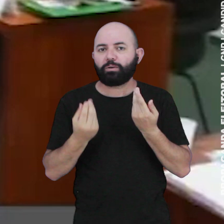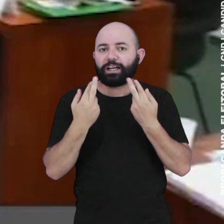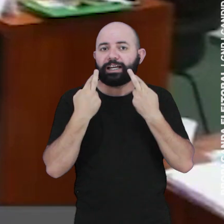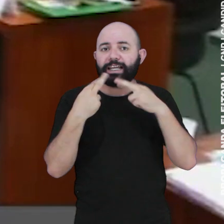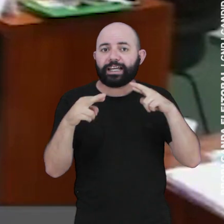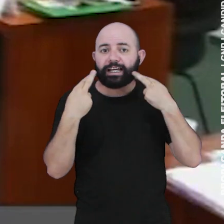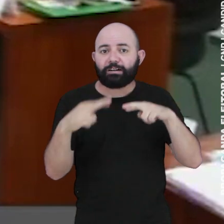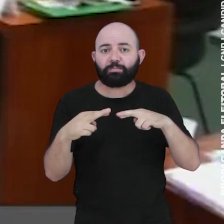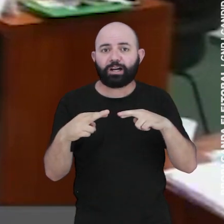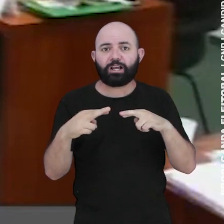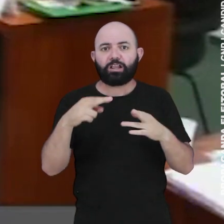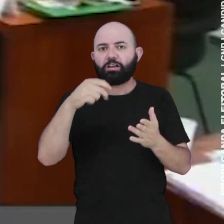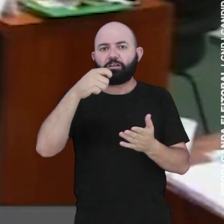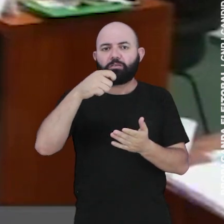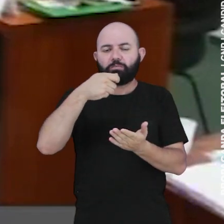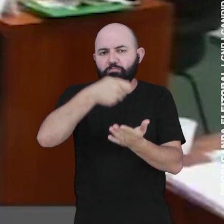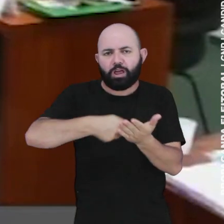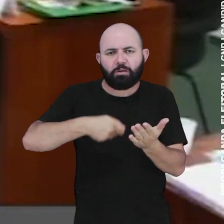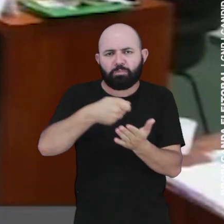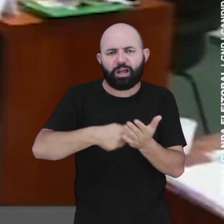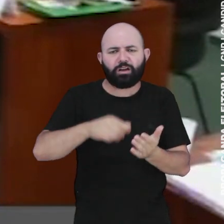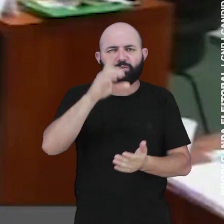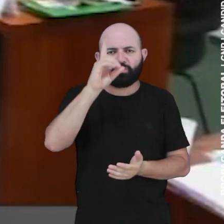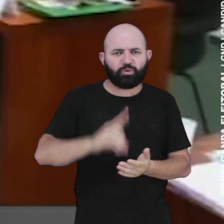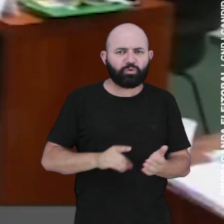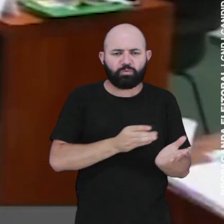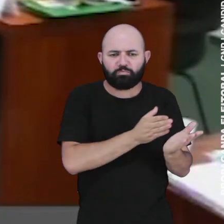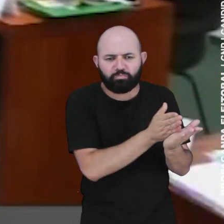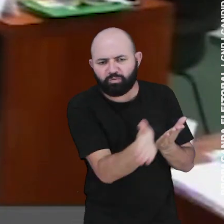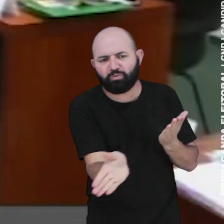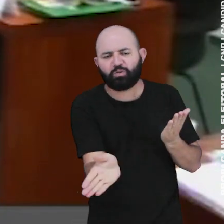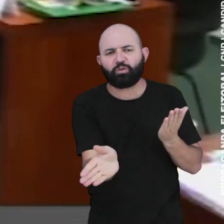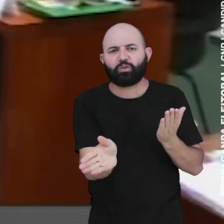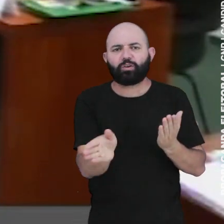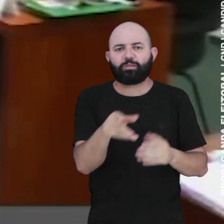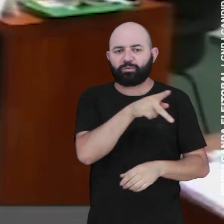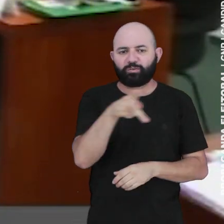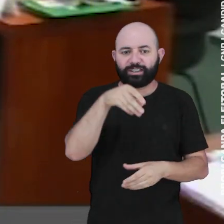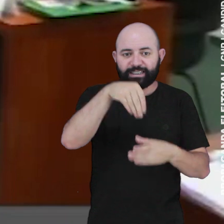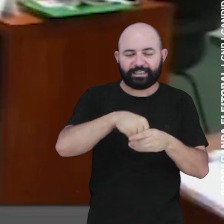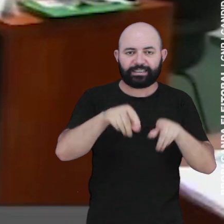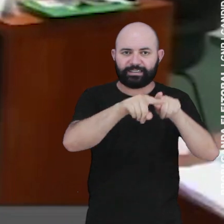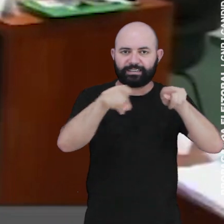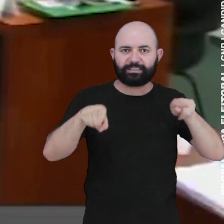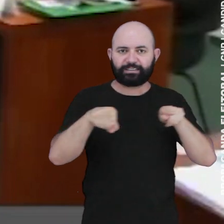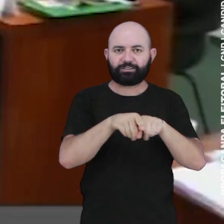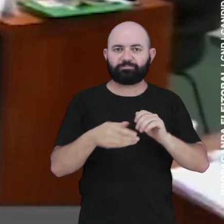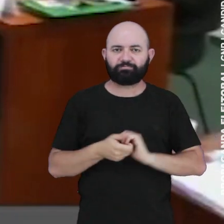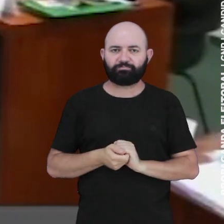não havemos de reclamar quando esse direito é usurpado pelos professores em sala de aula.